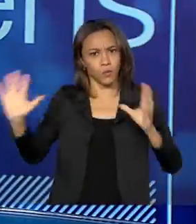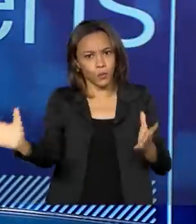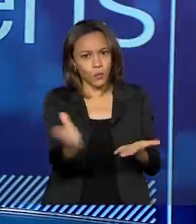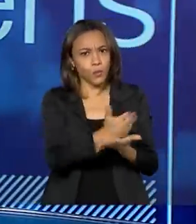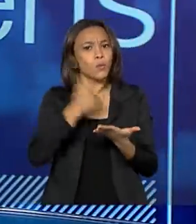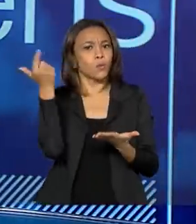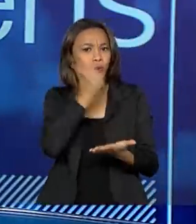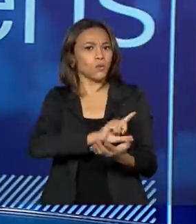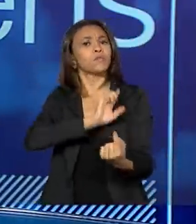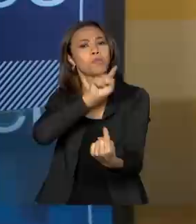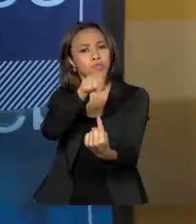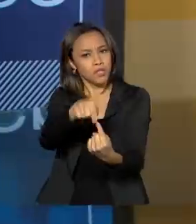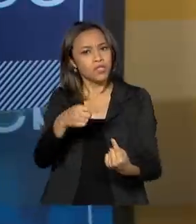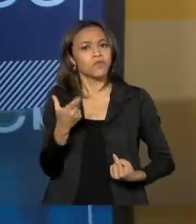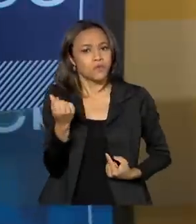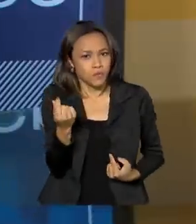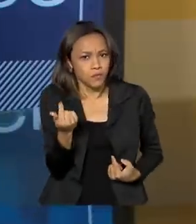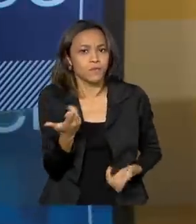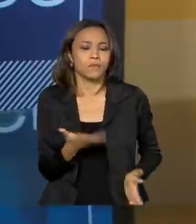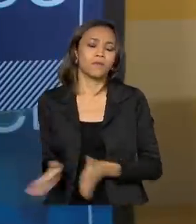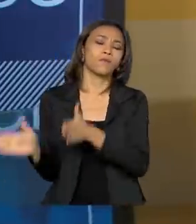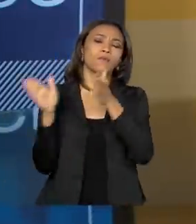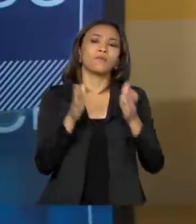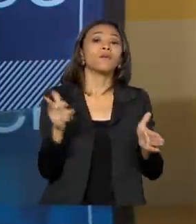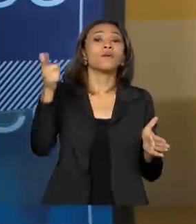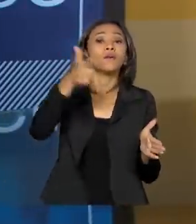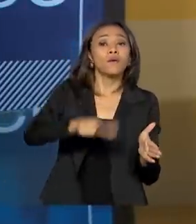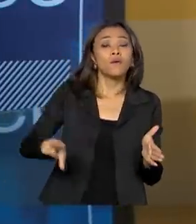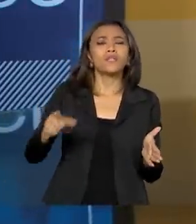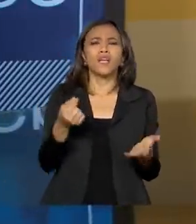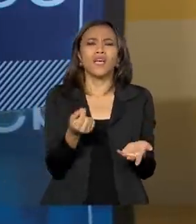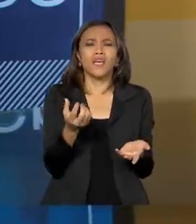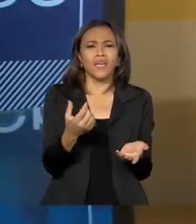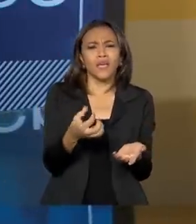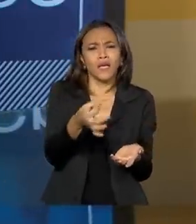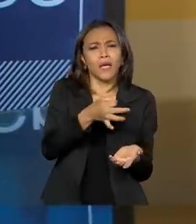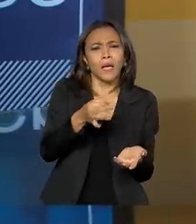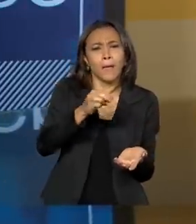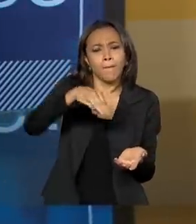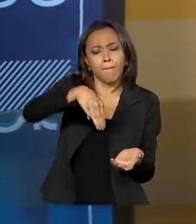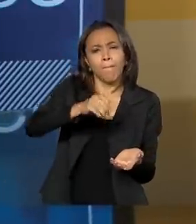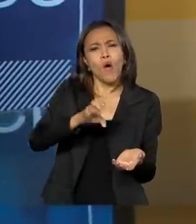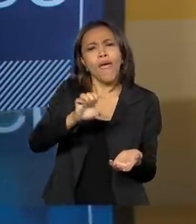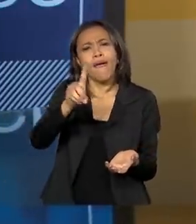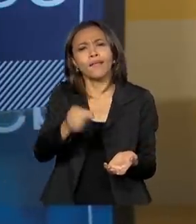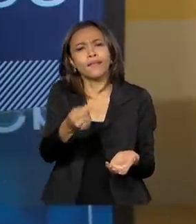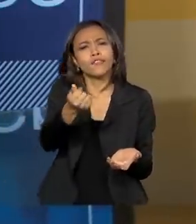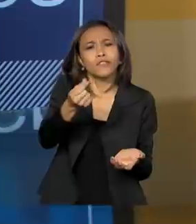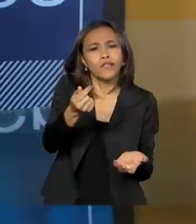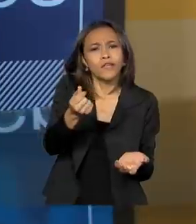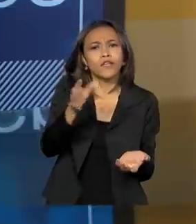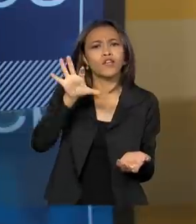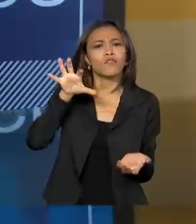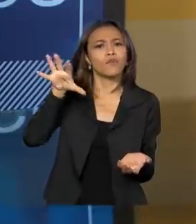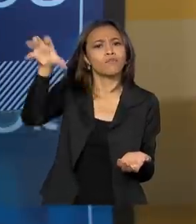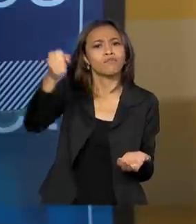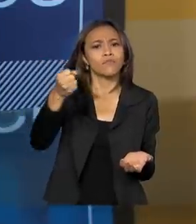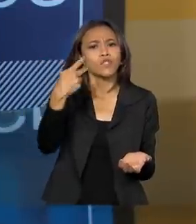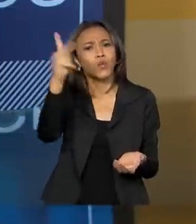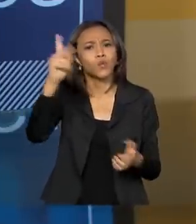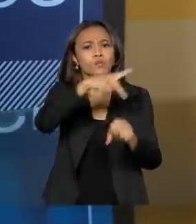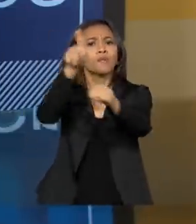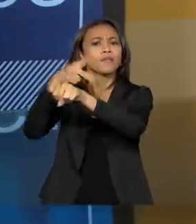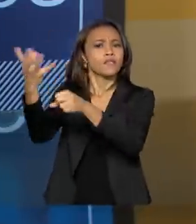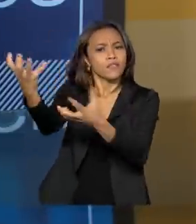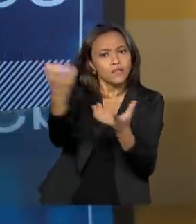ultrapassá-la. E em relação a moedas apreendidas, moedas estrangeiras apreendidas, como é que é o procedimento? Difere da